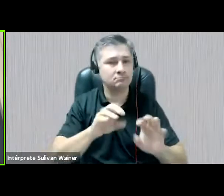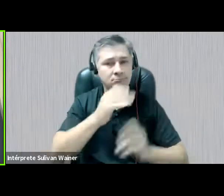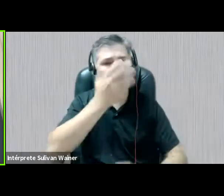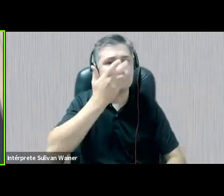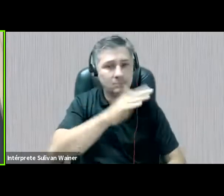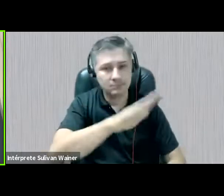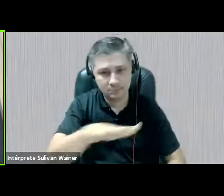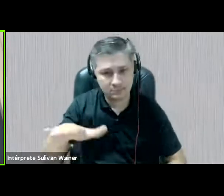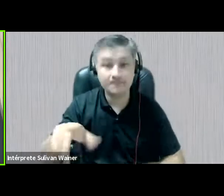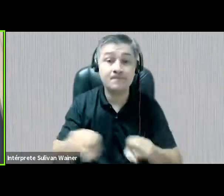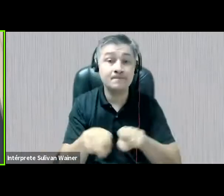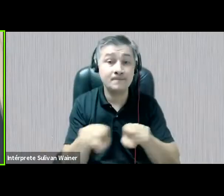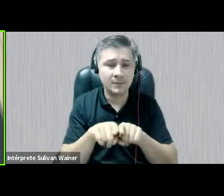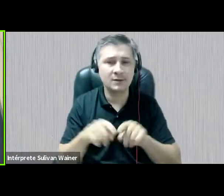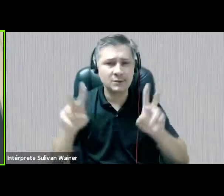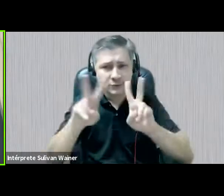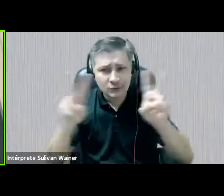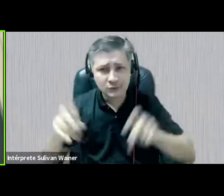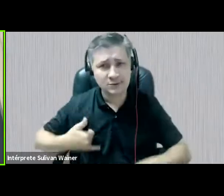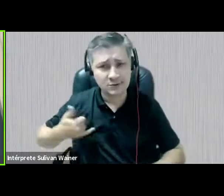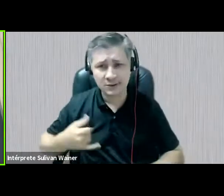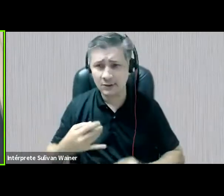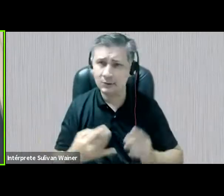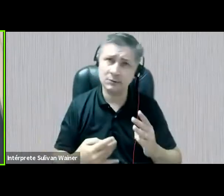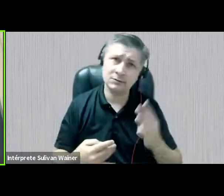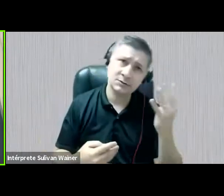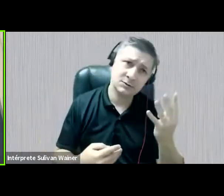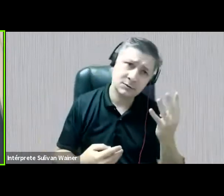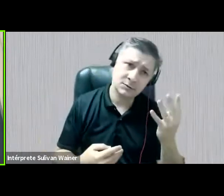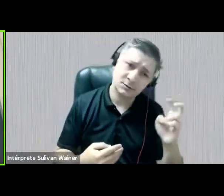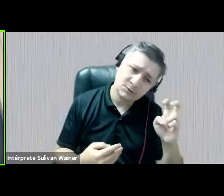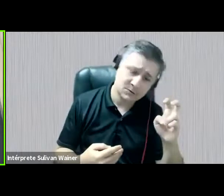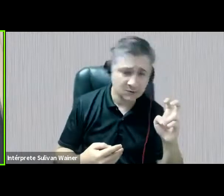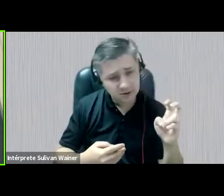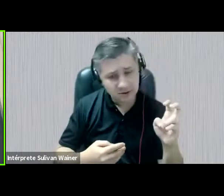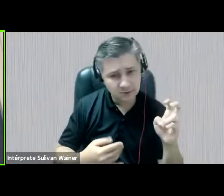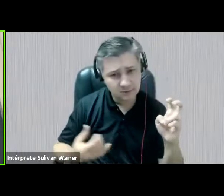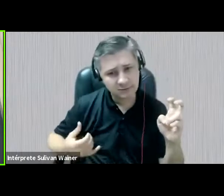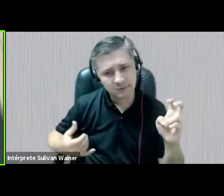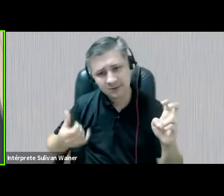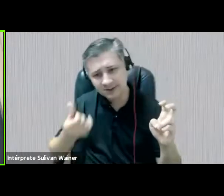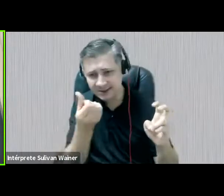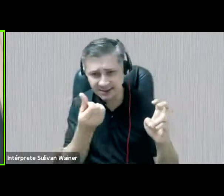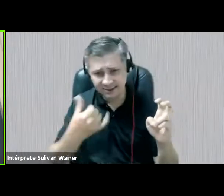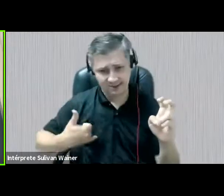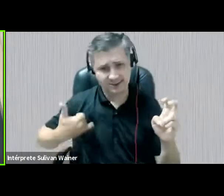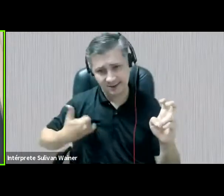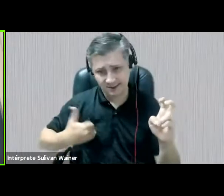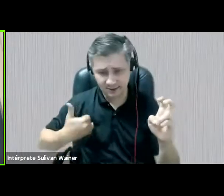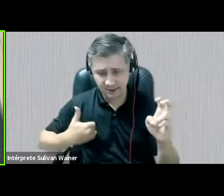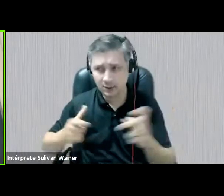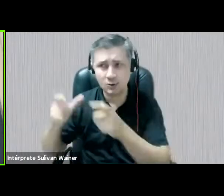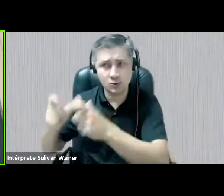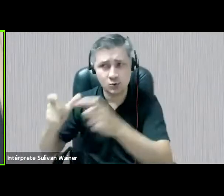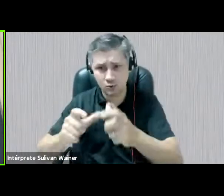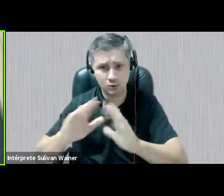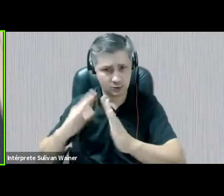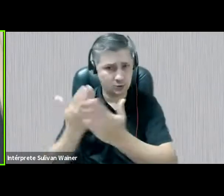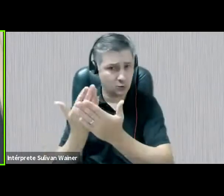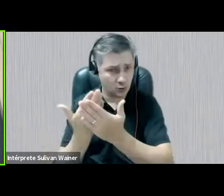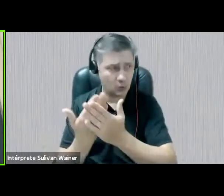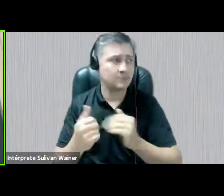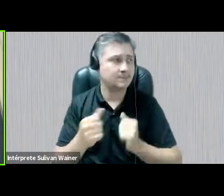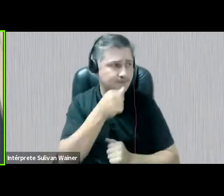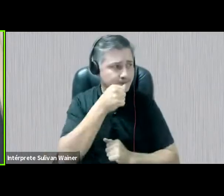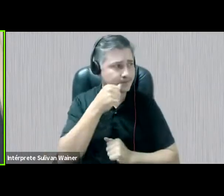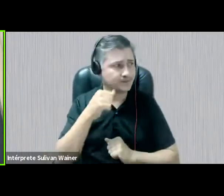nesse recorte de crianças de quatro, cinco a seis anos de duas instituições públicas, né, a partir desses matricadores sociais